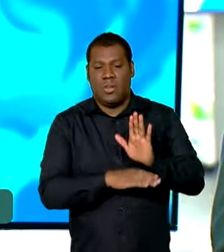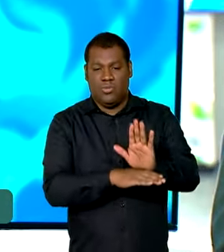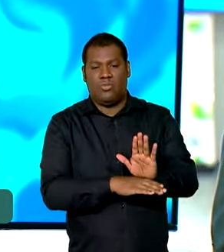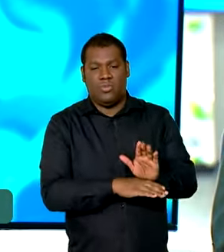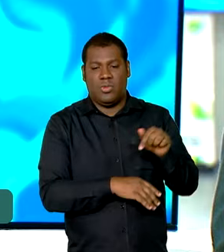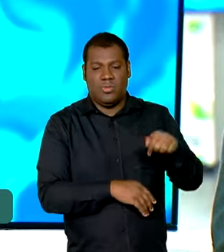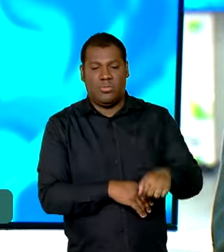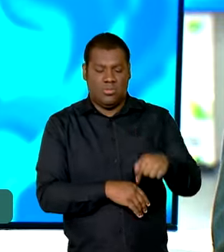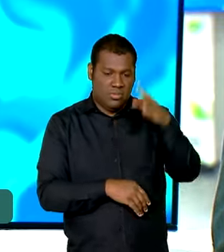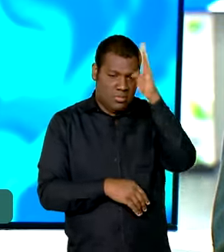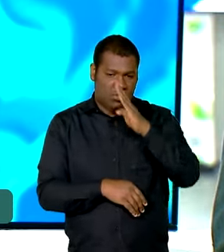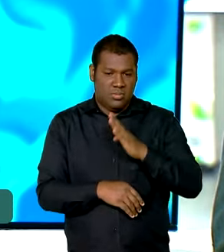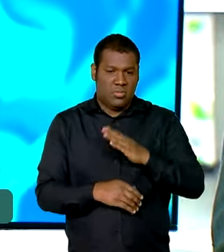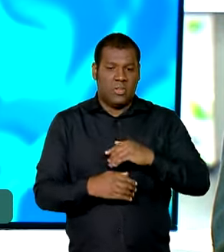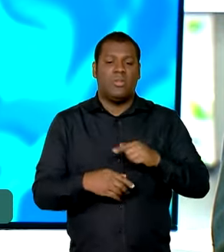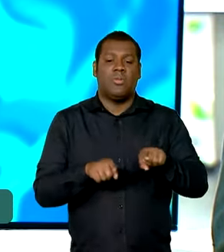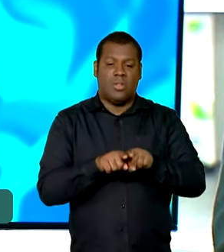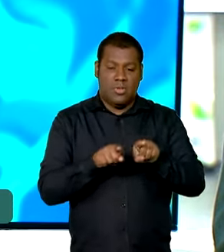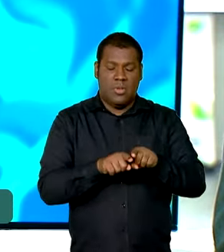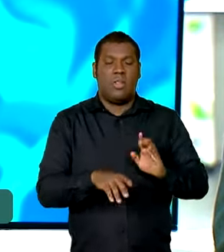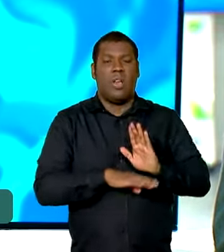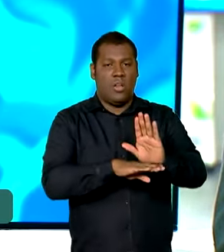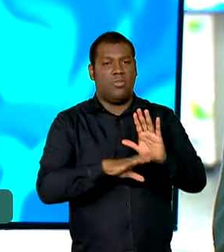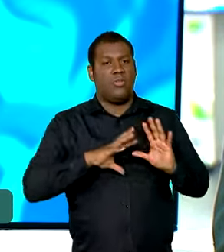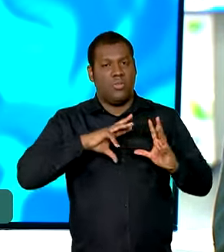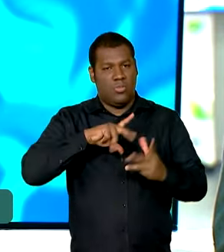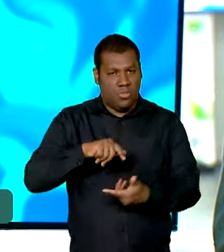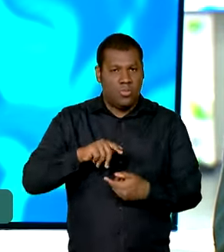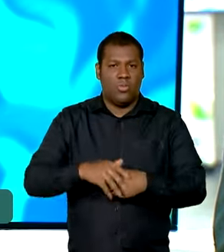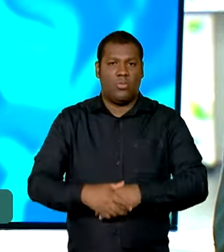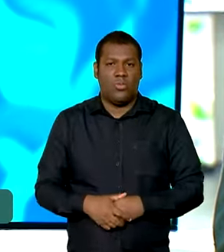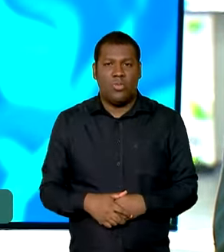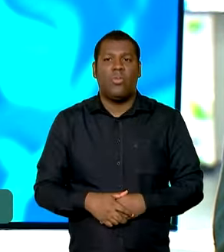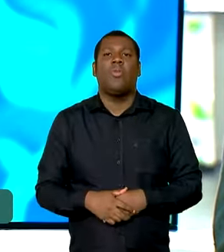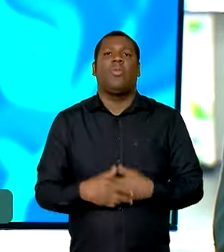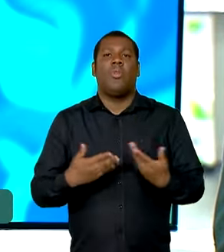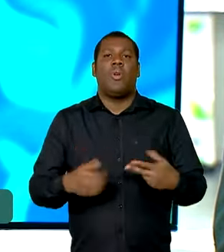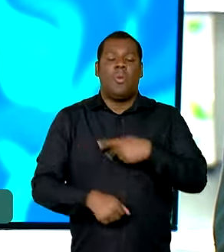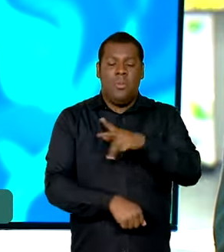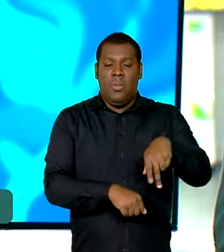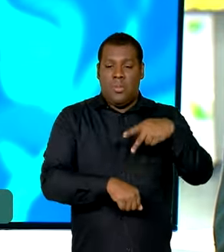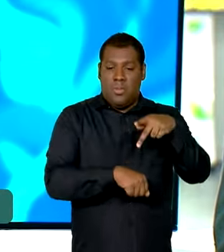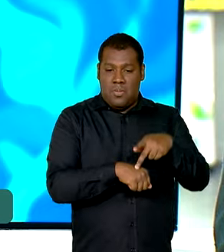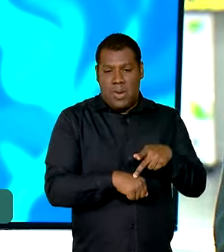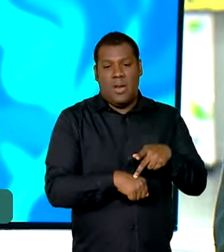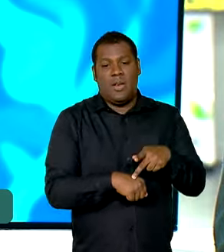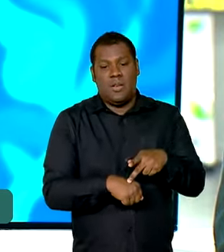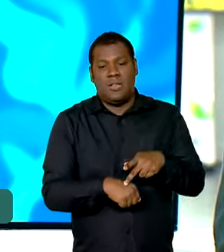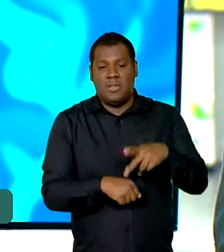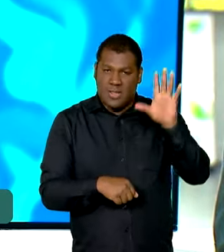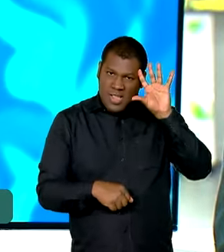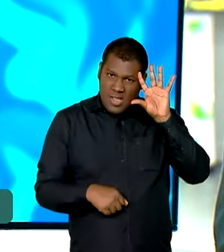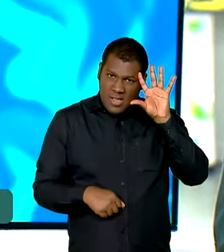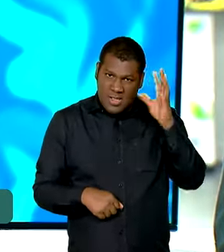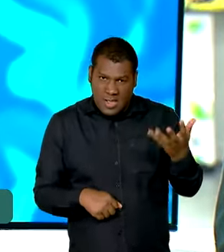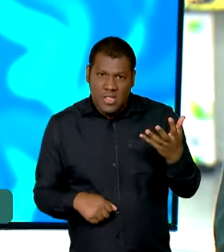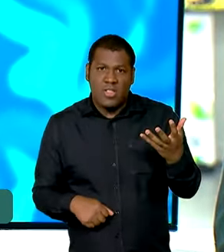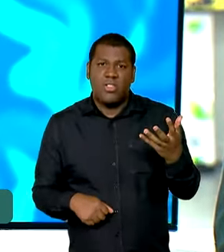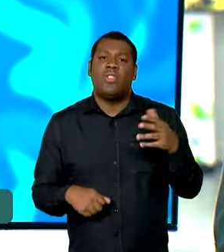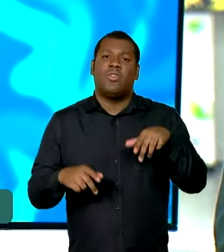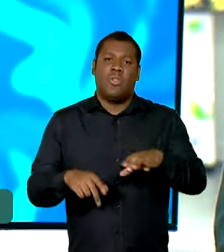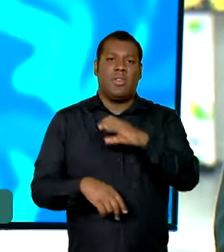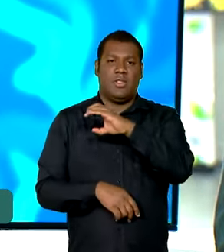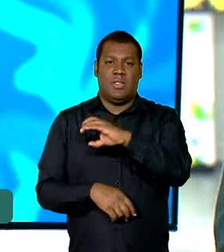as grandes potências econômicas decidirem que vão enfrentar o problema das emissões de CO2